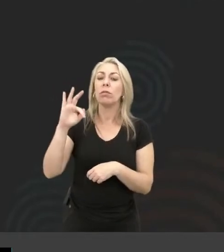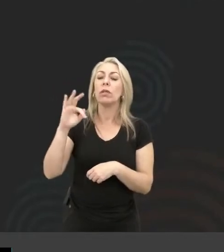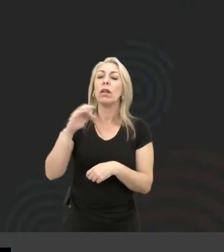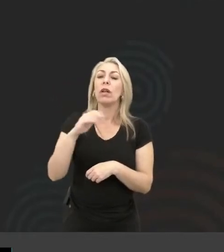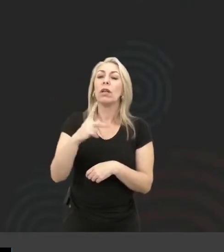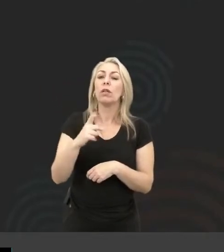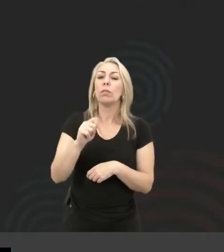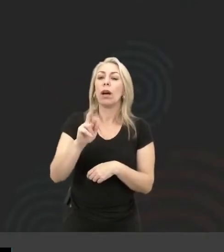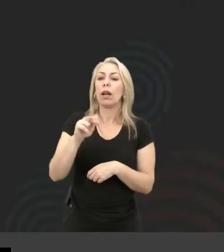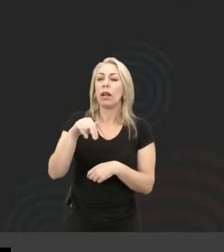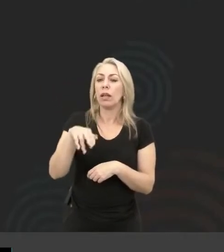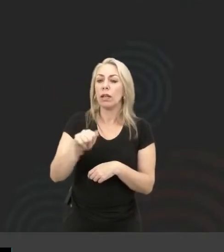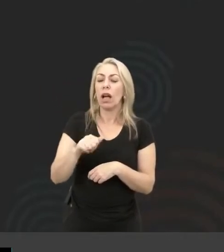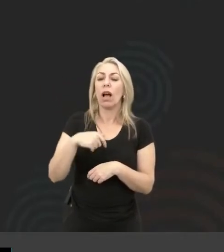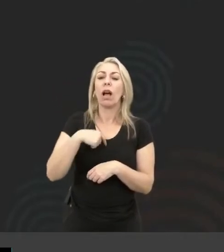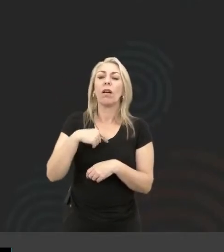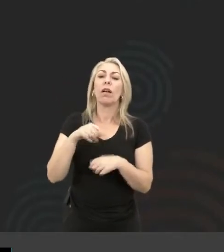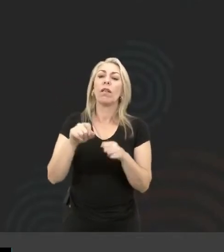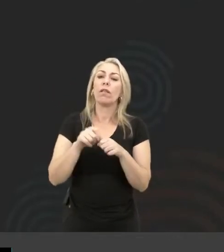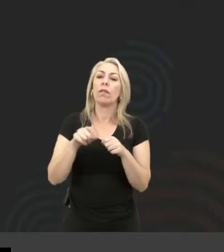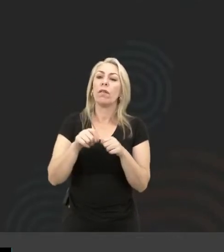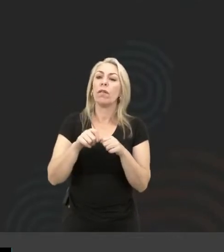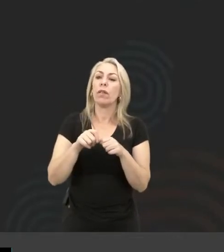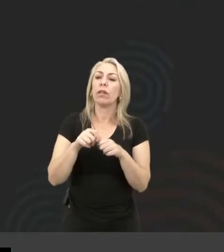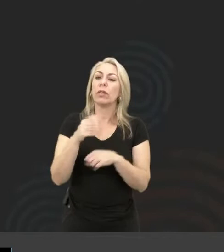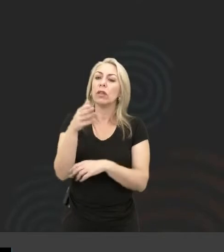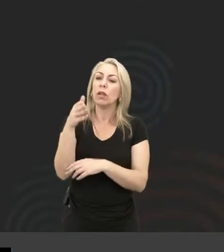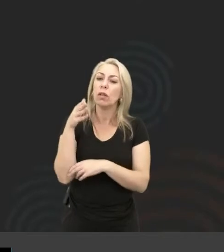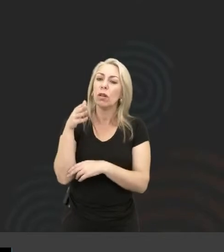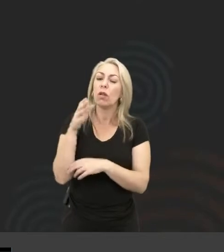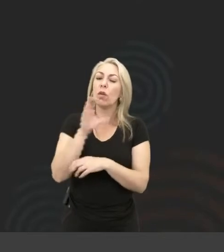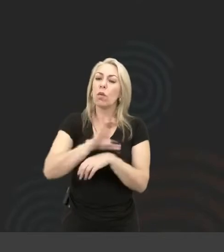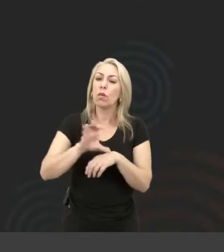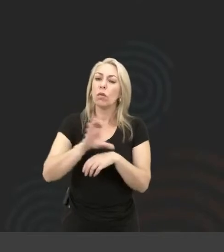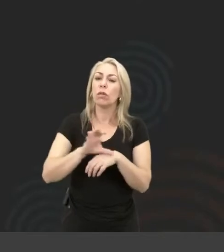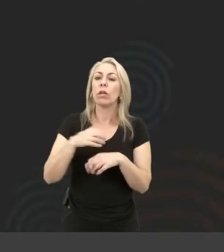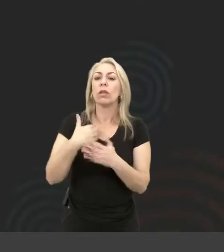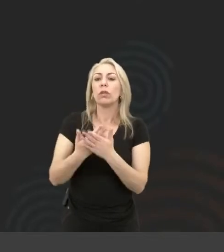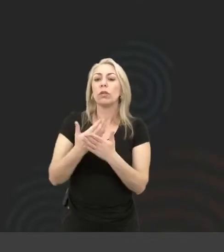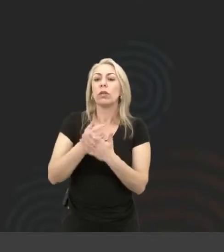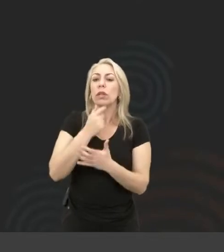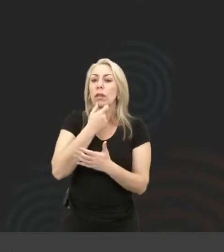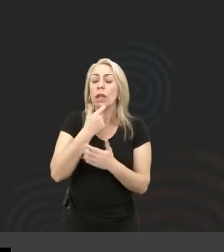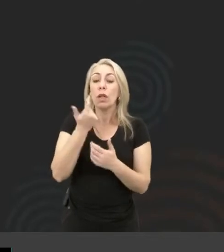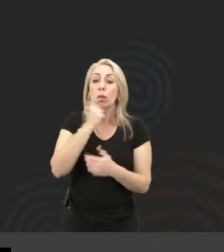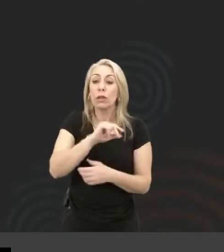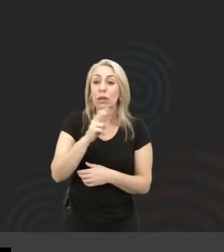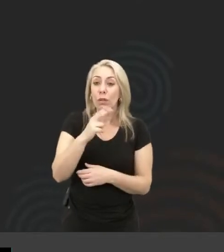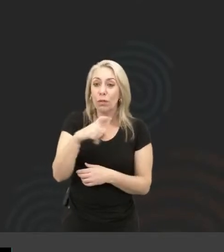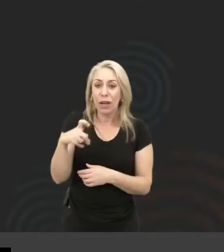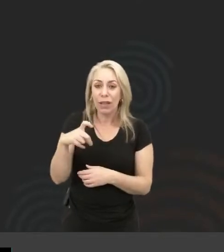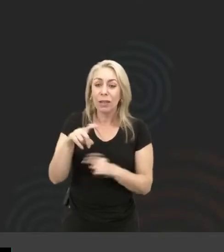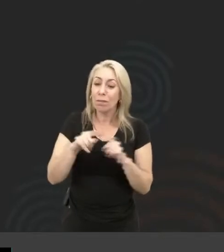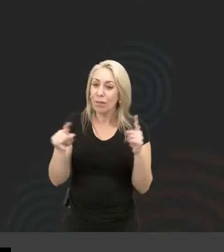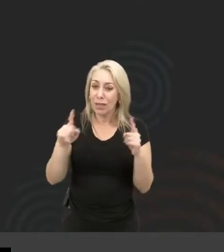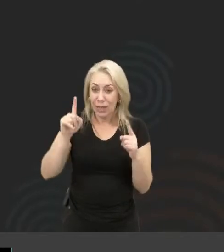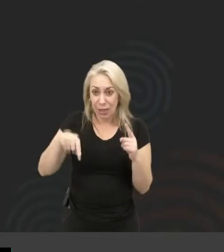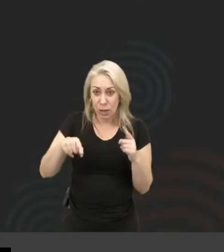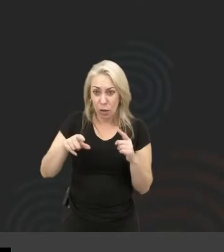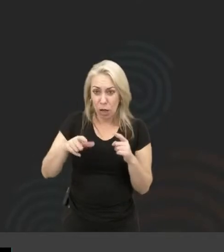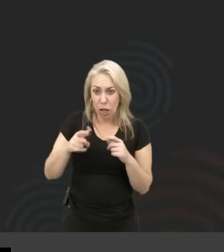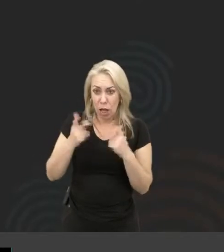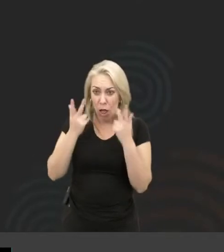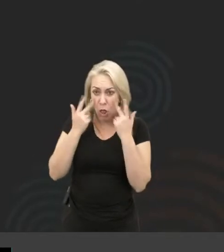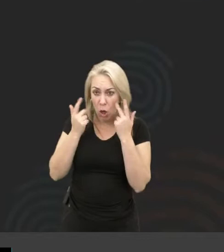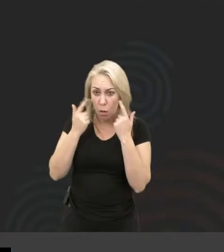fiz curso de hotelaria, estudei inglês, como eu falei para vocês. Estudei várias coisas e consegui estudar UX. Essa não é a realidade do ser humano